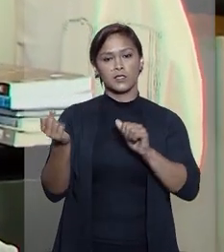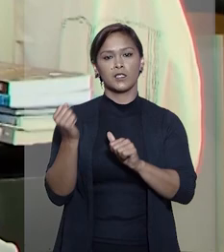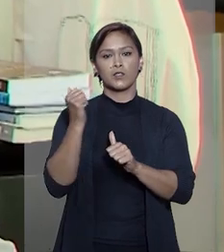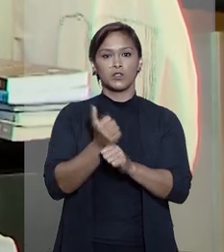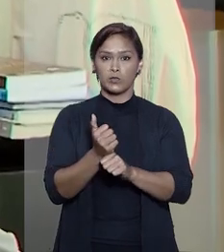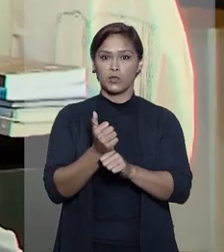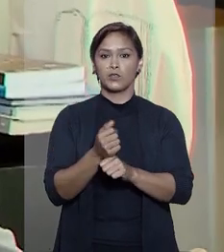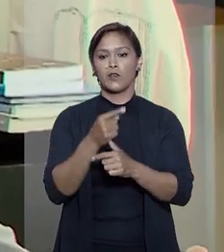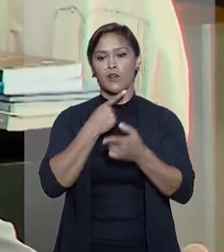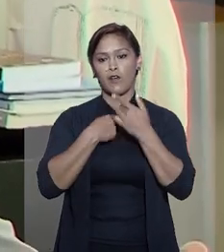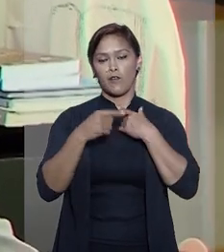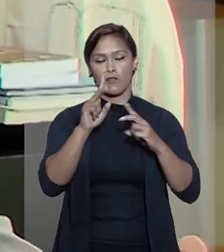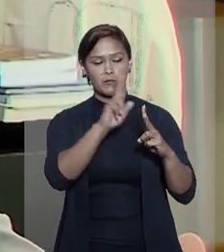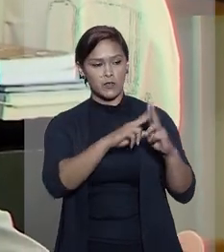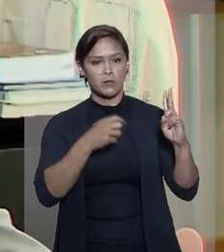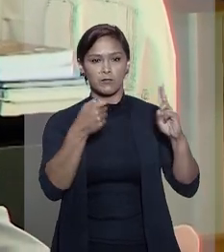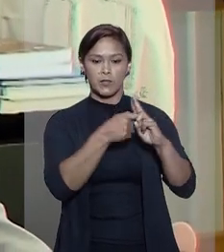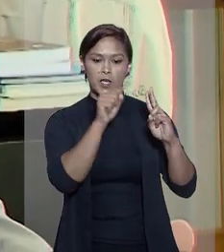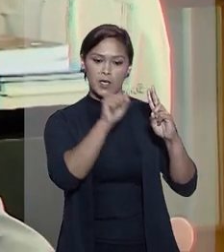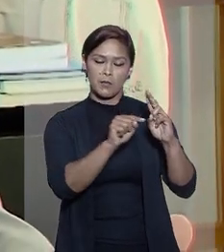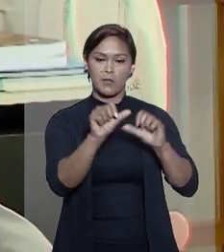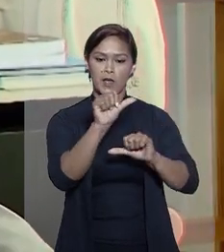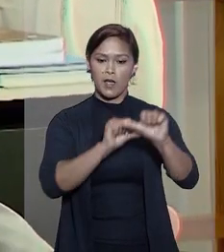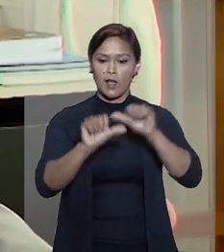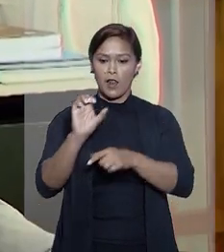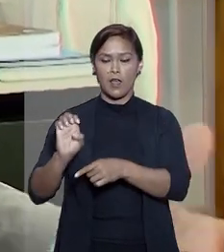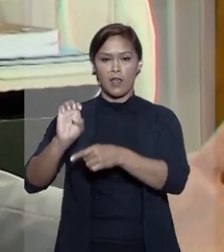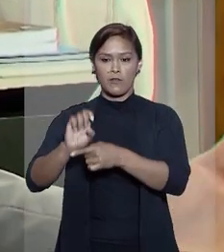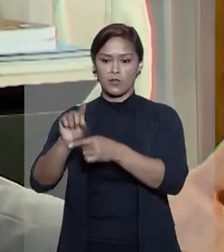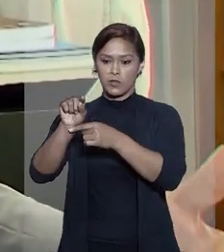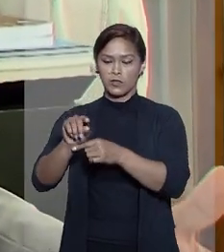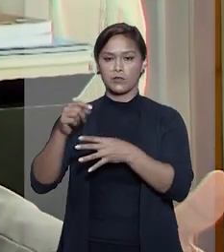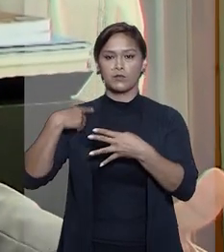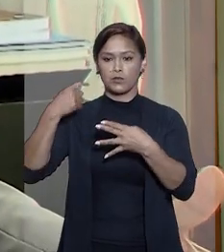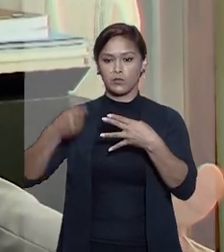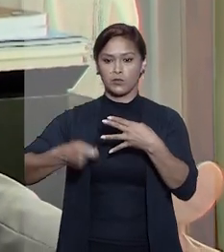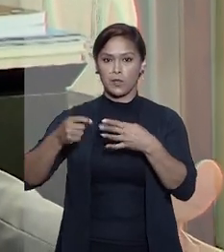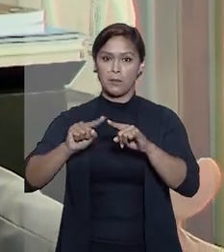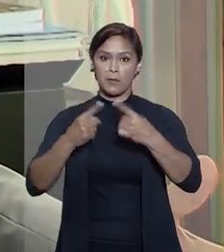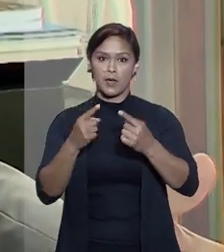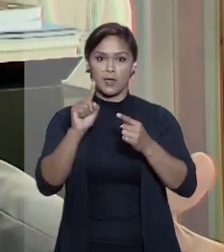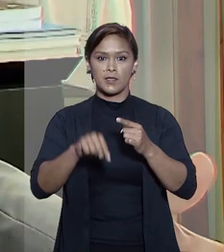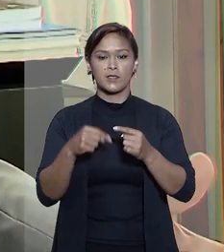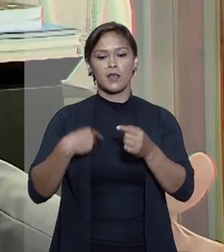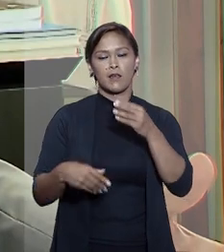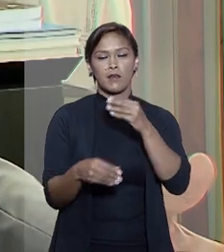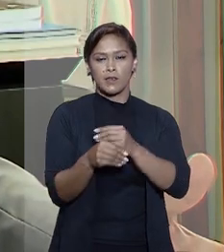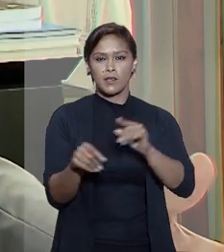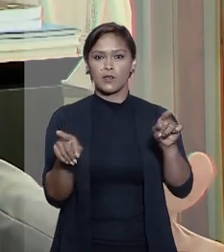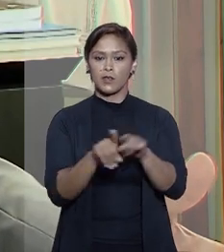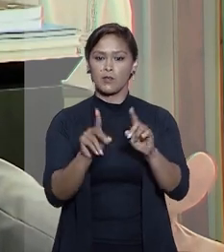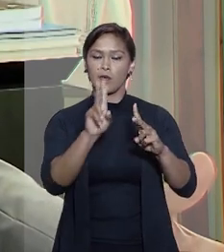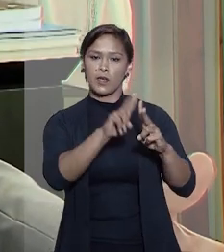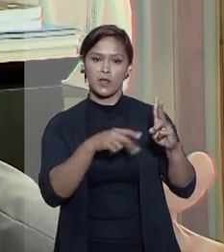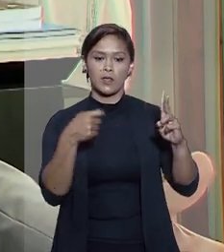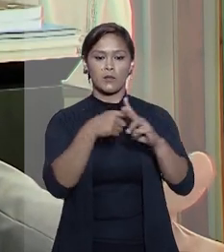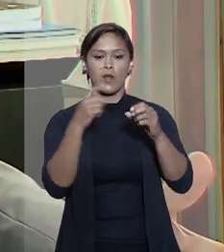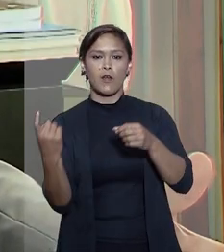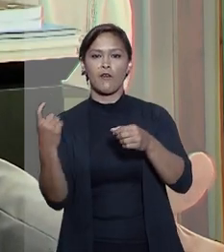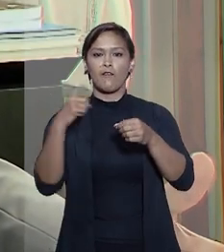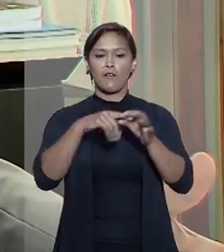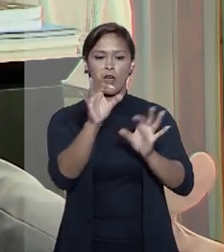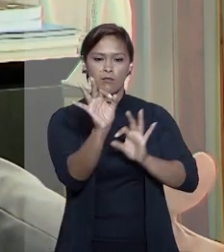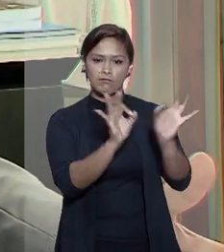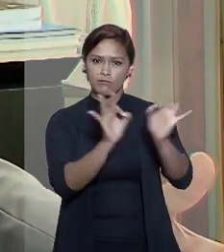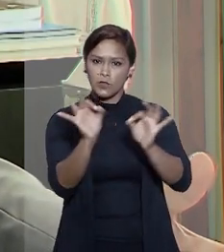substituição da vontade das partes pela vontade do Estado juiz. Entretanto, acrescentou que quando as partes retomam o